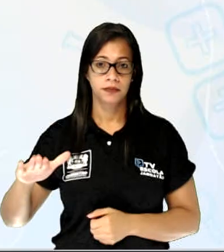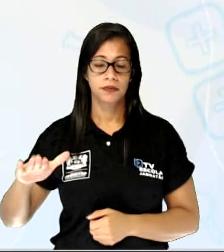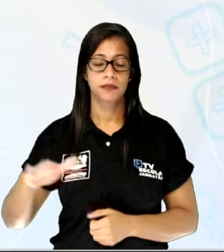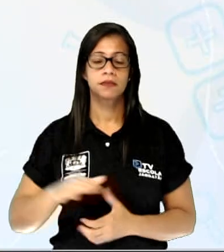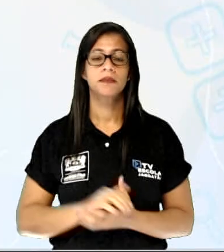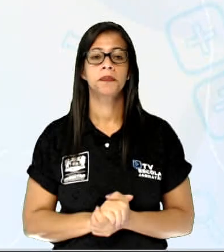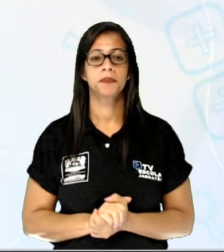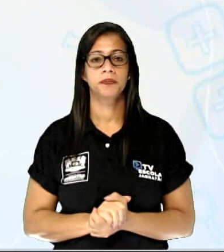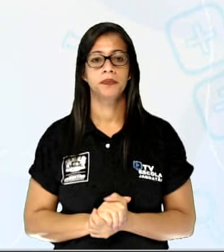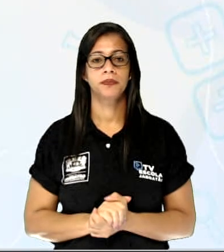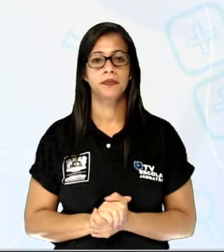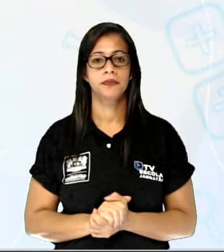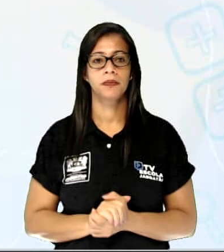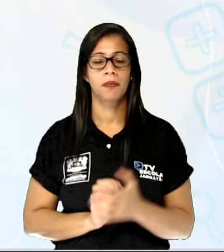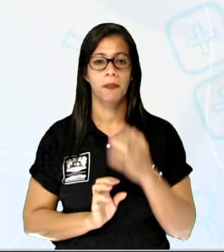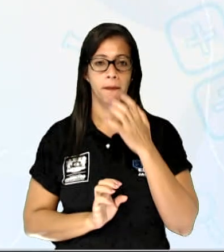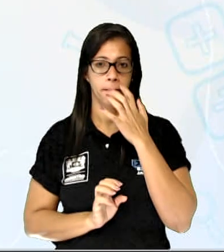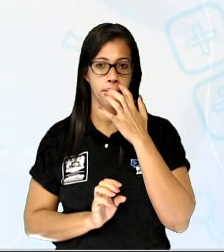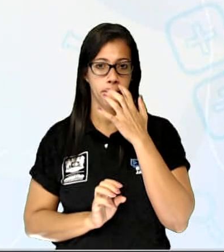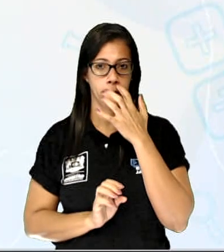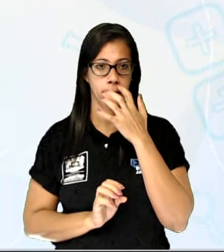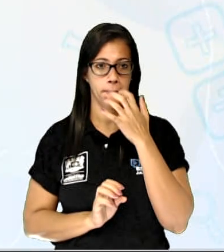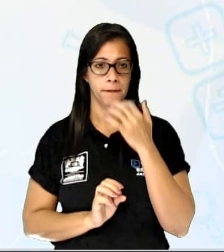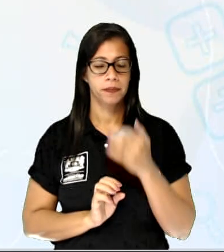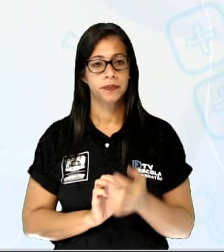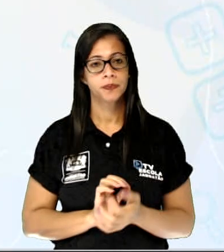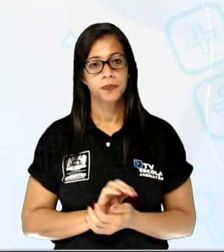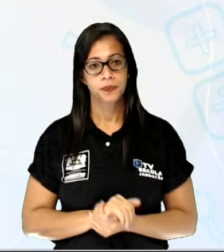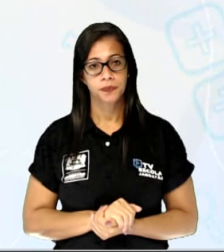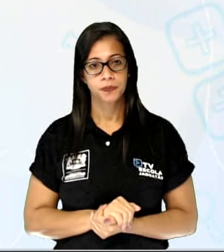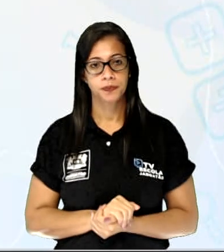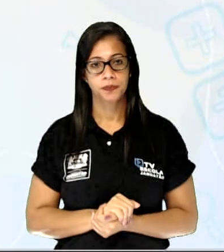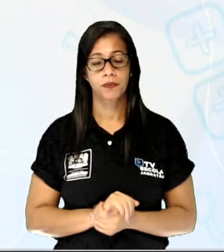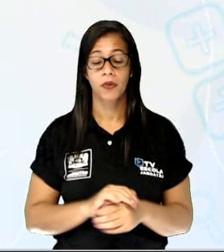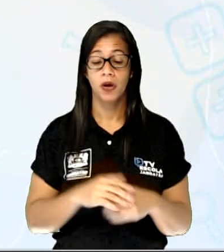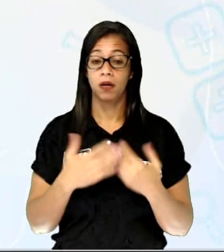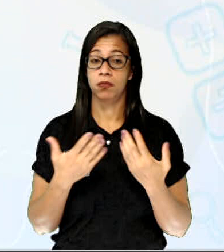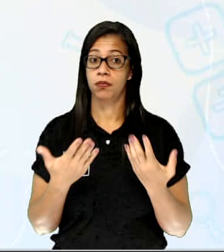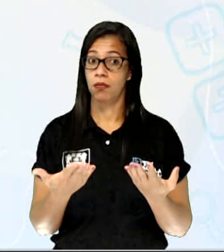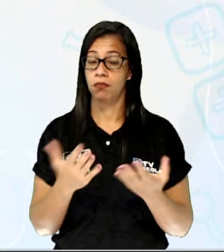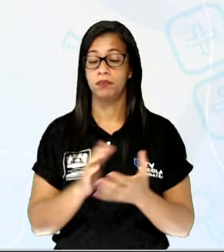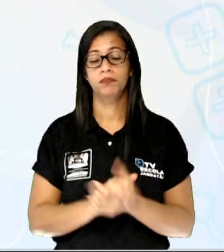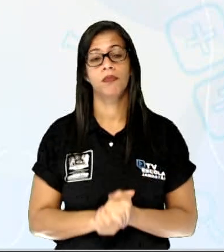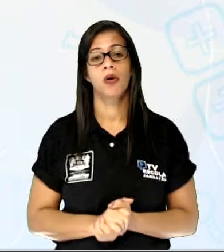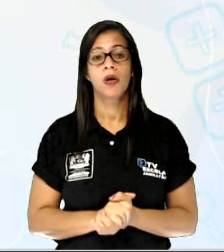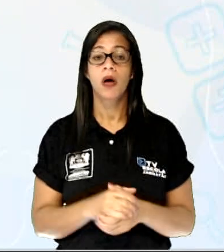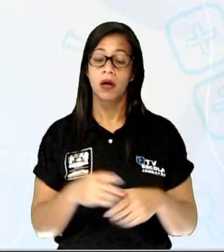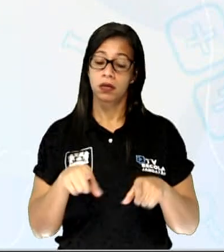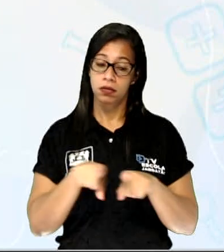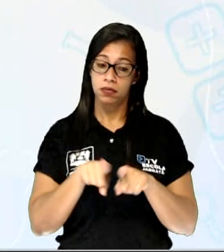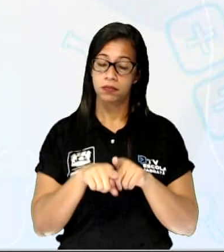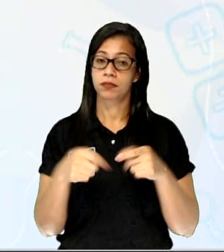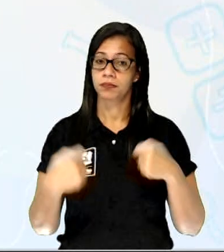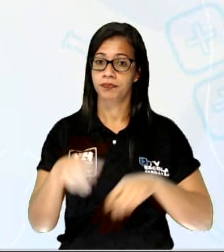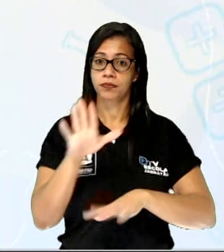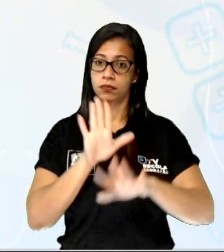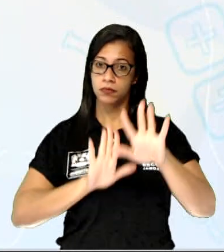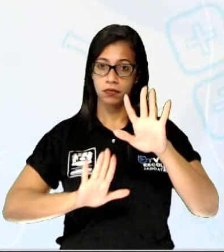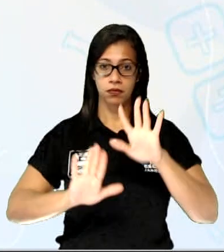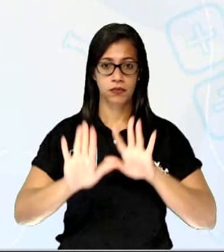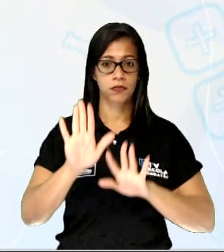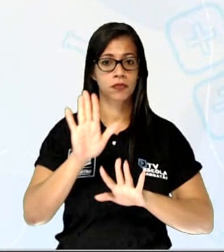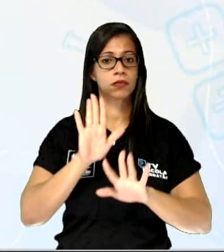Advertência ao acesso aos medicamentos. No acesso aos medicamentos. Então, eu tenho ali os o